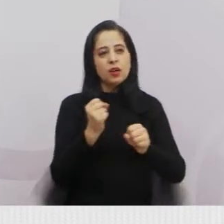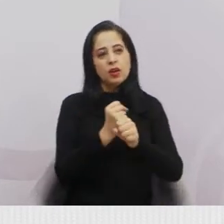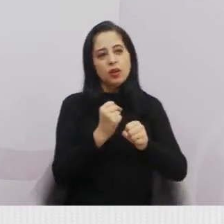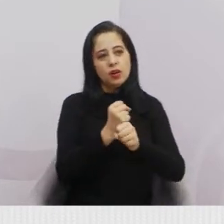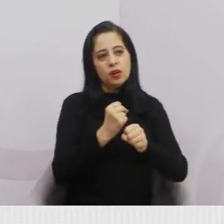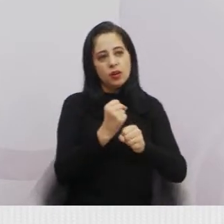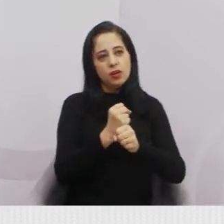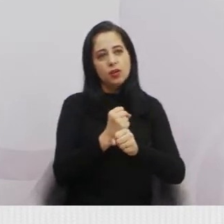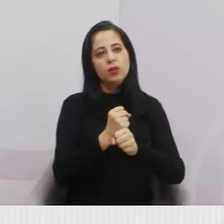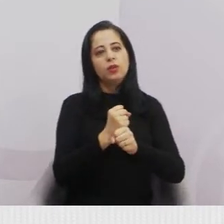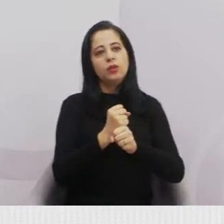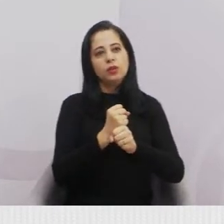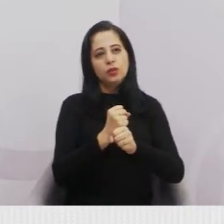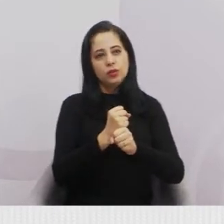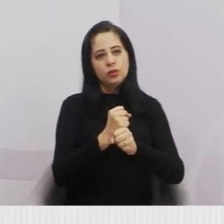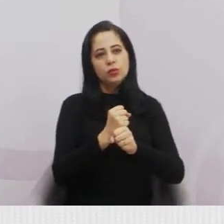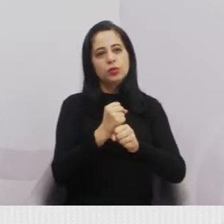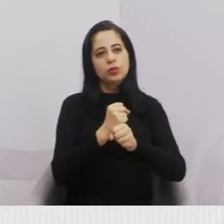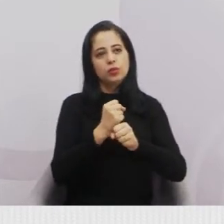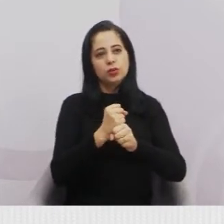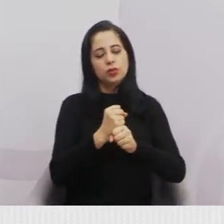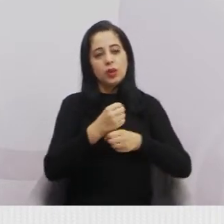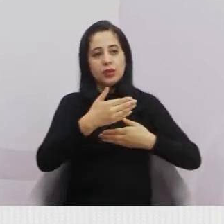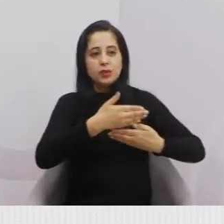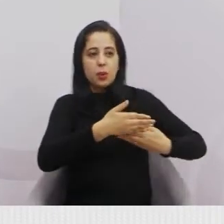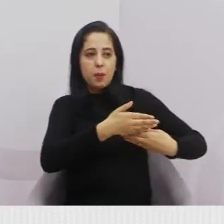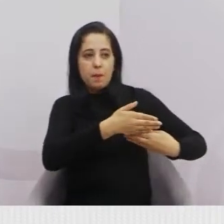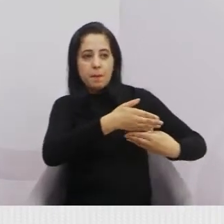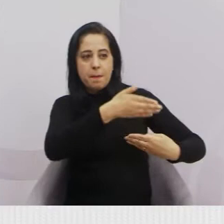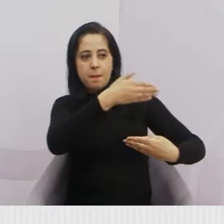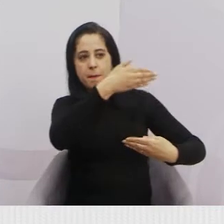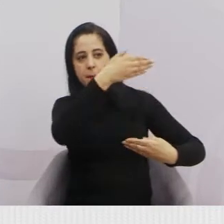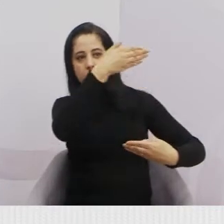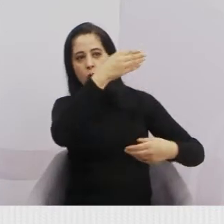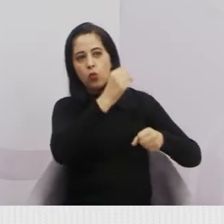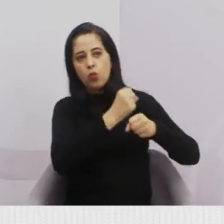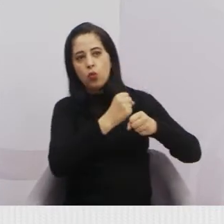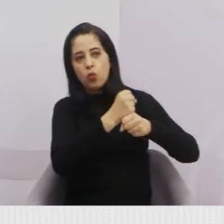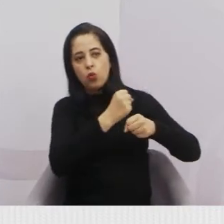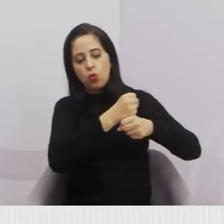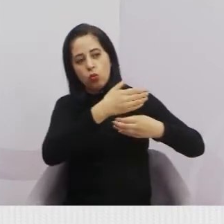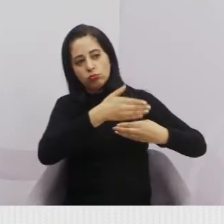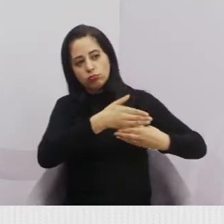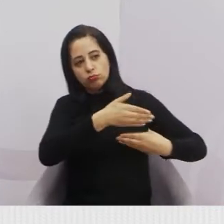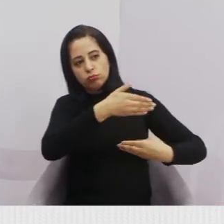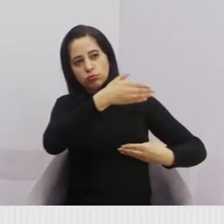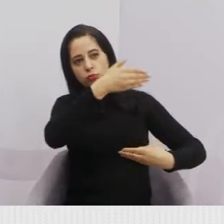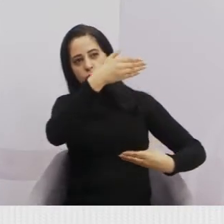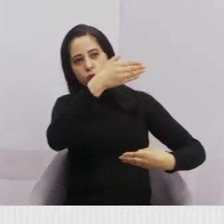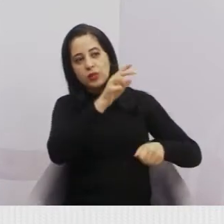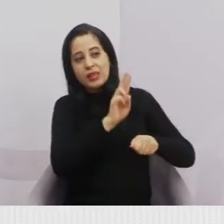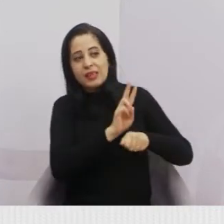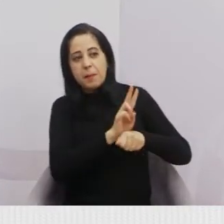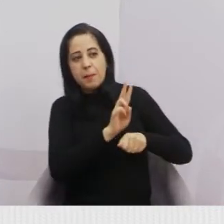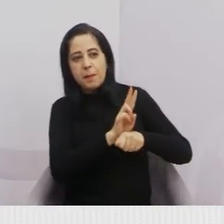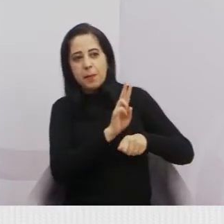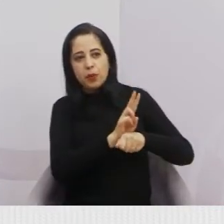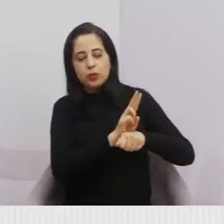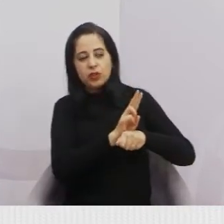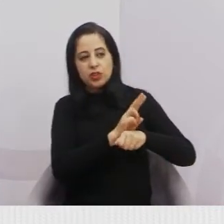de contenção. Então, eles estão colocando aquele gabião, né? Ali no córrego do Ture,